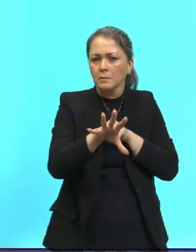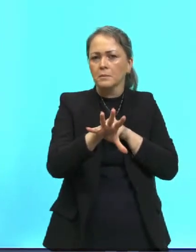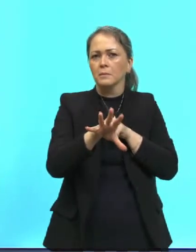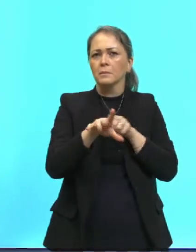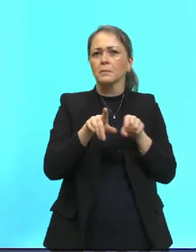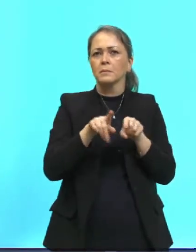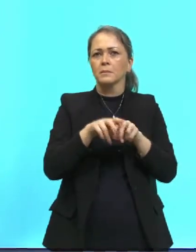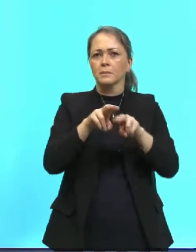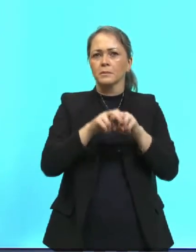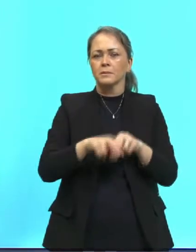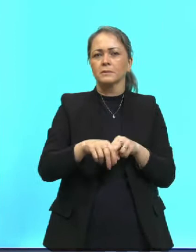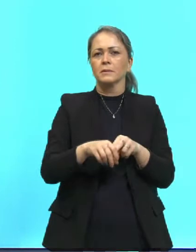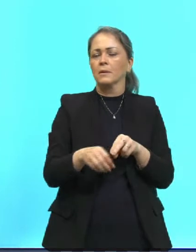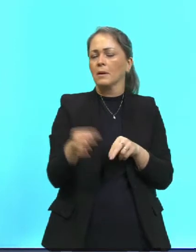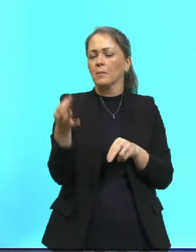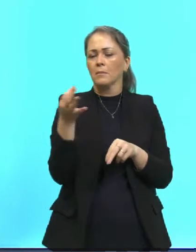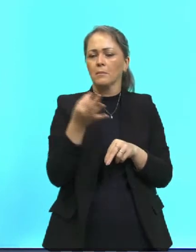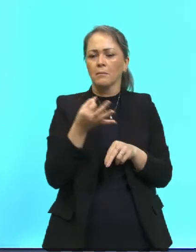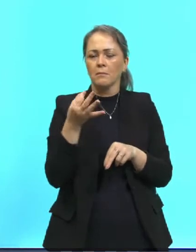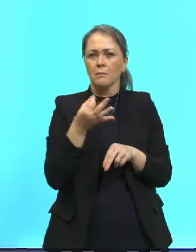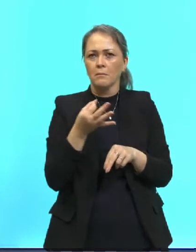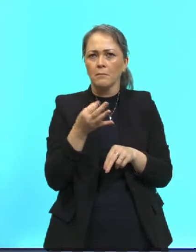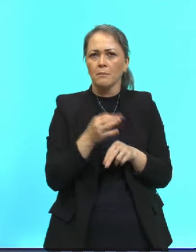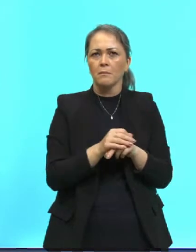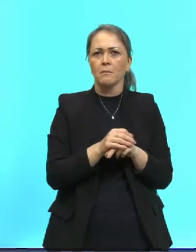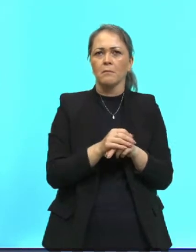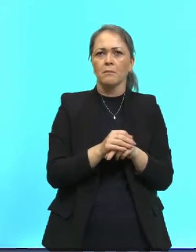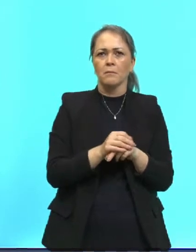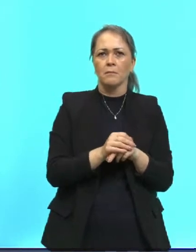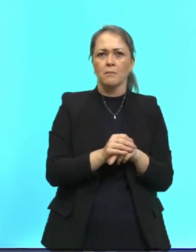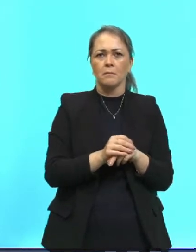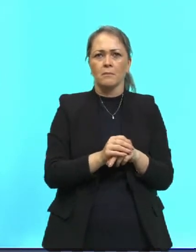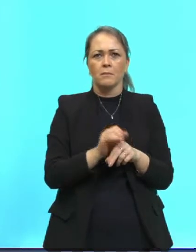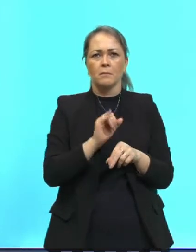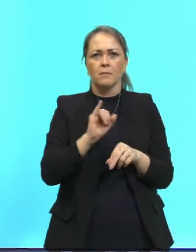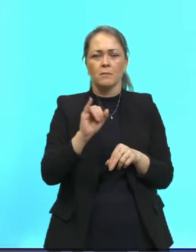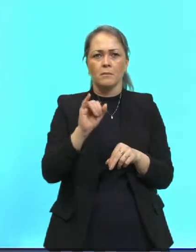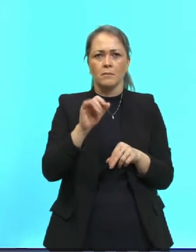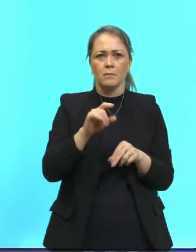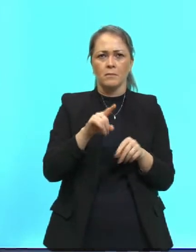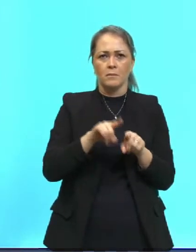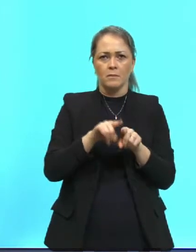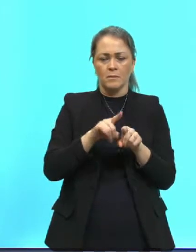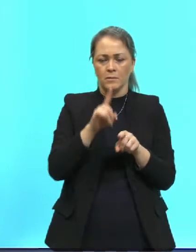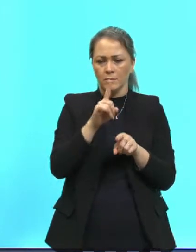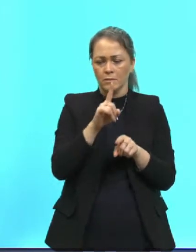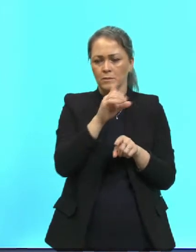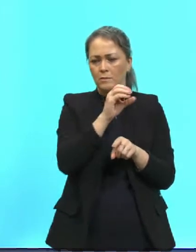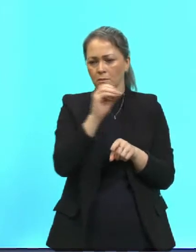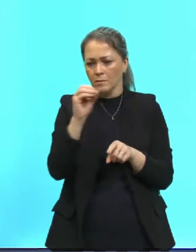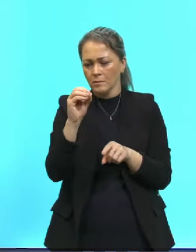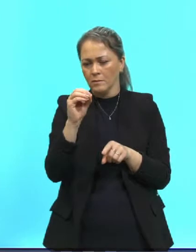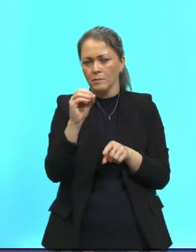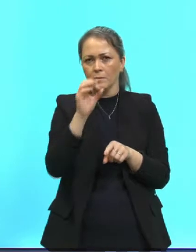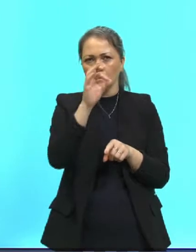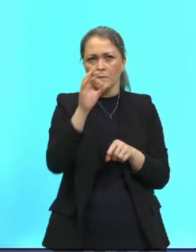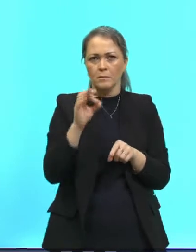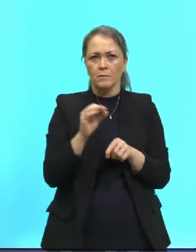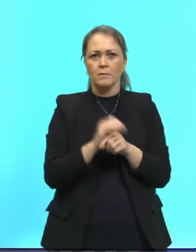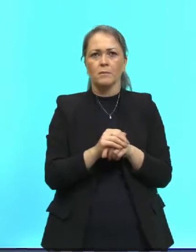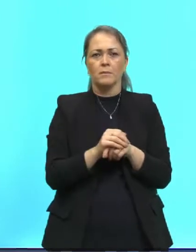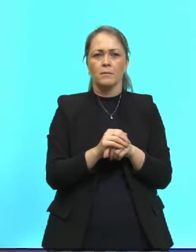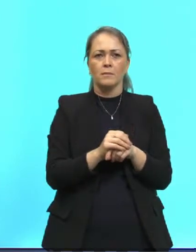emissor ideal. Sua emissividade é igual a 1, a 100%. Repetitivamente eu falo sobre isso. Por quê, gente?